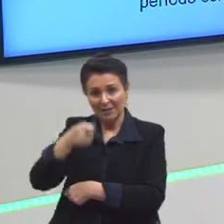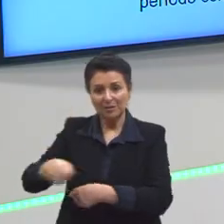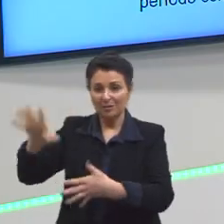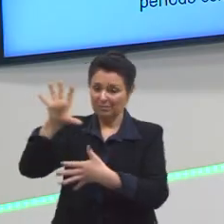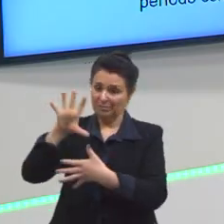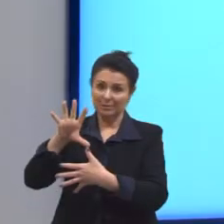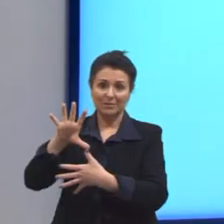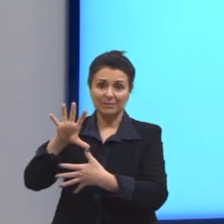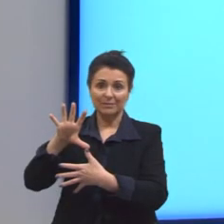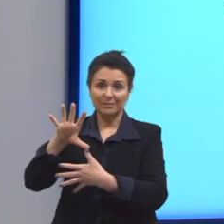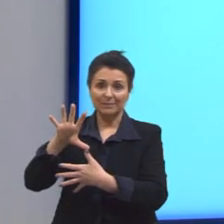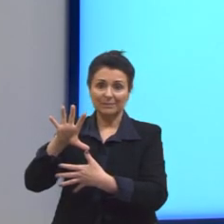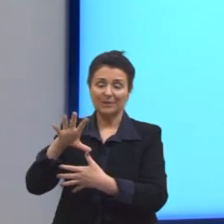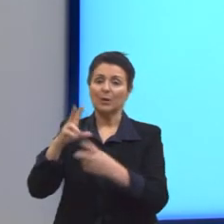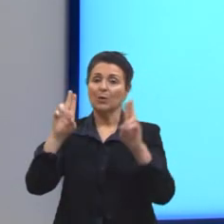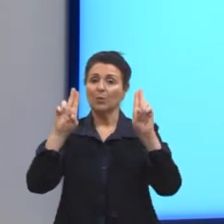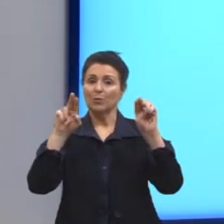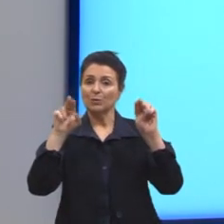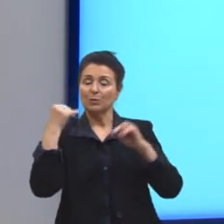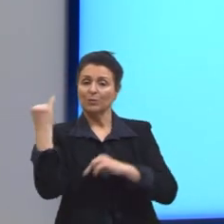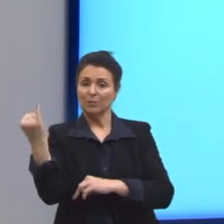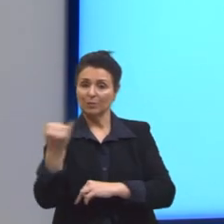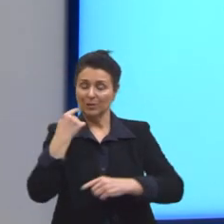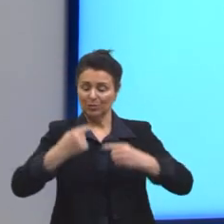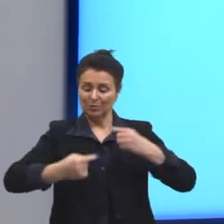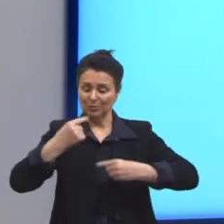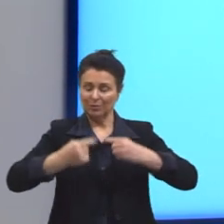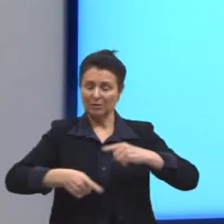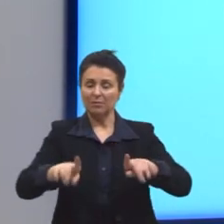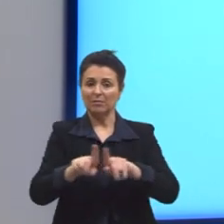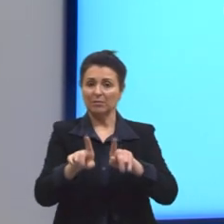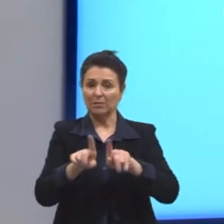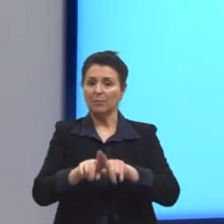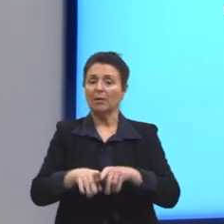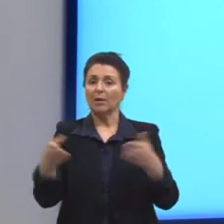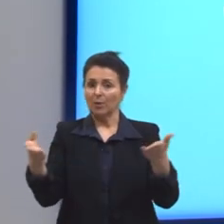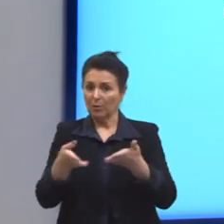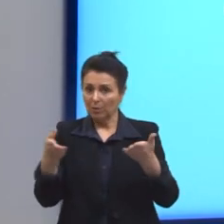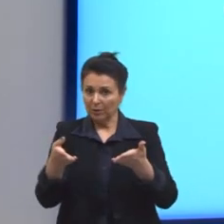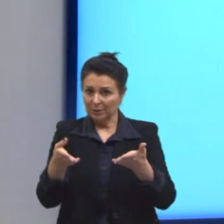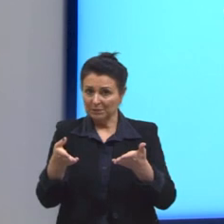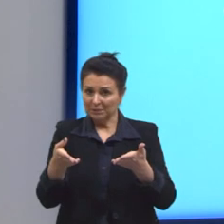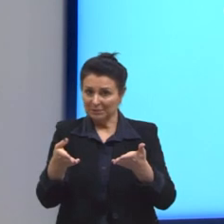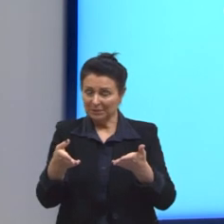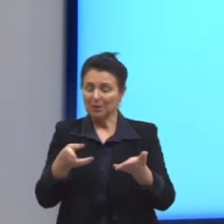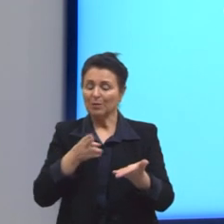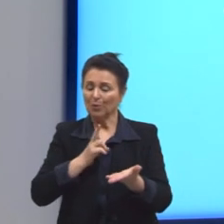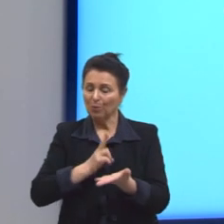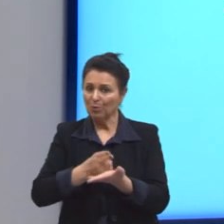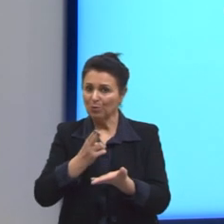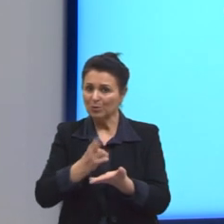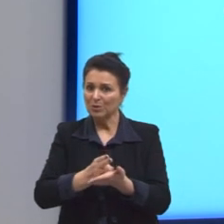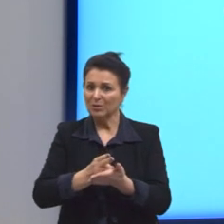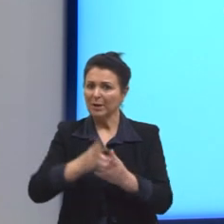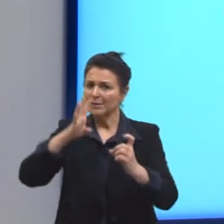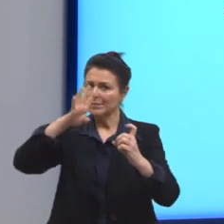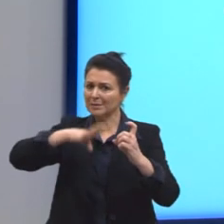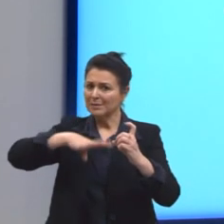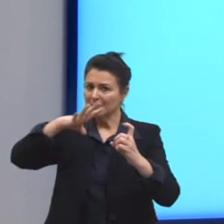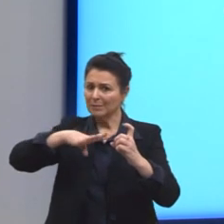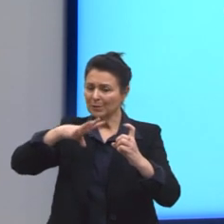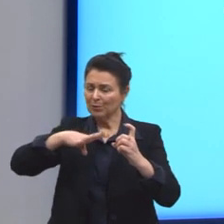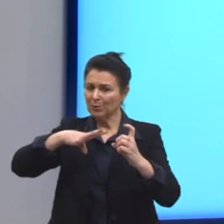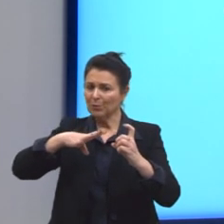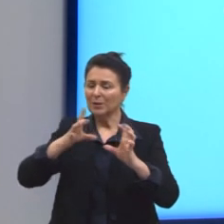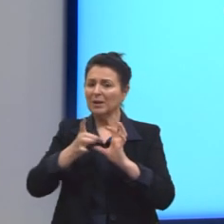E um assunto muito importante da gente debater e que segue muito atual, infelizmente, é esse mito da democracia